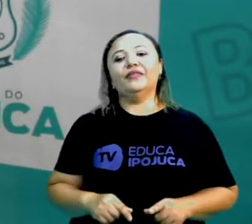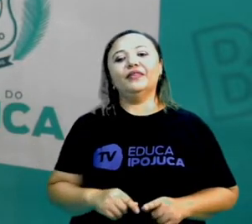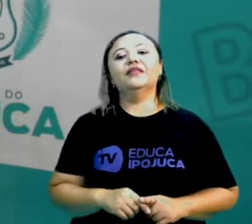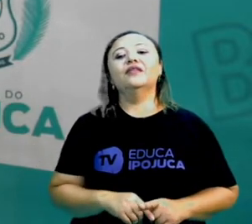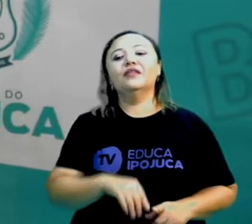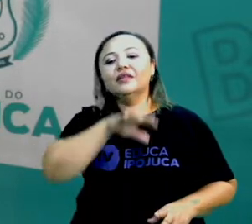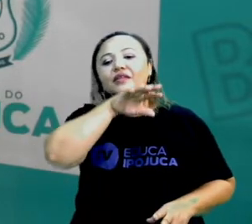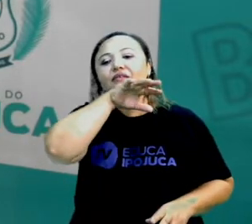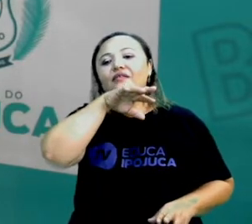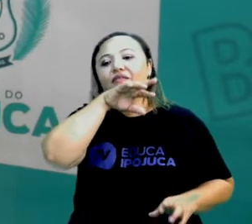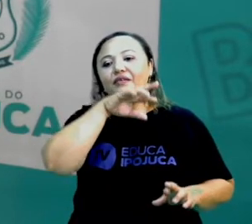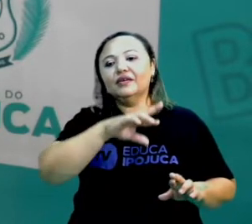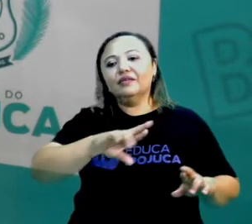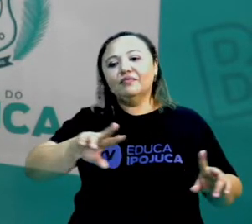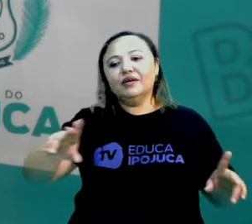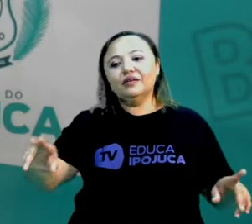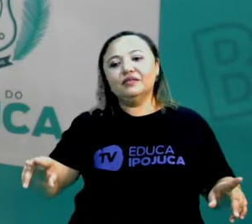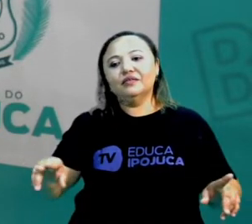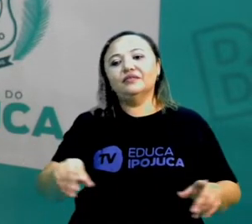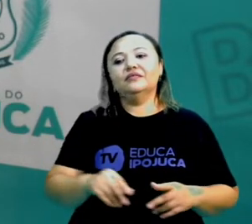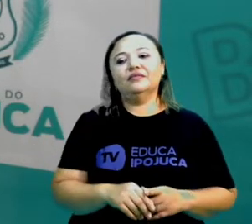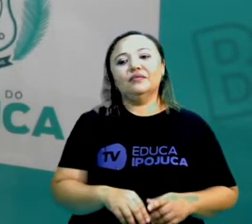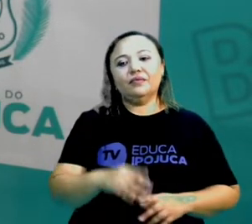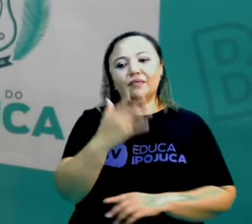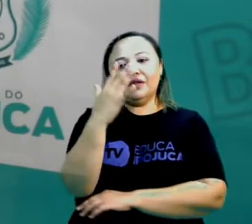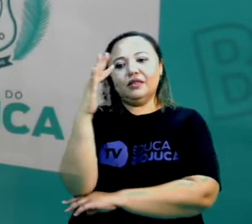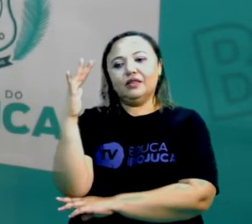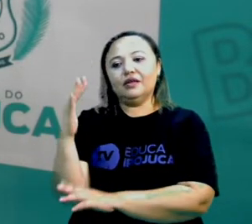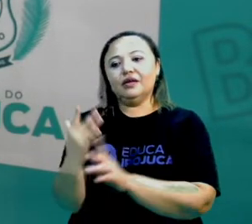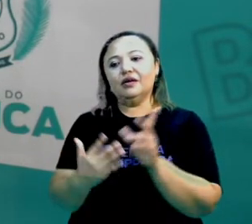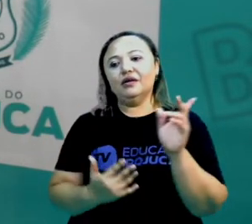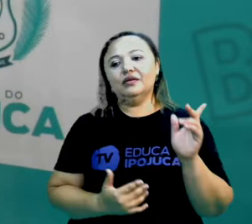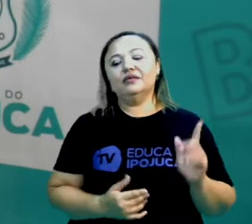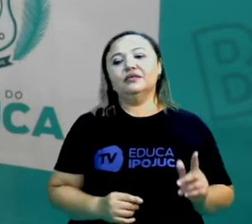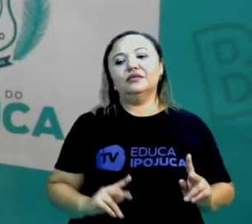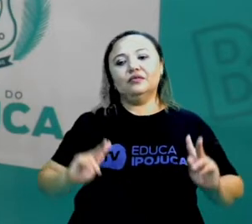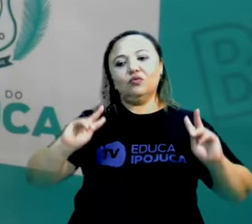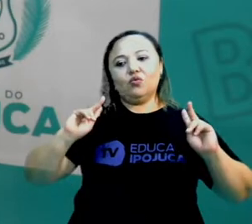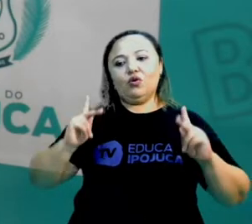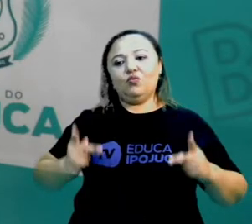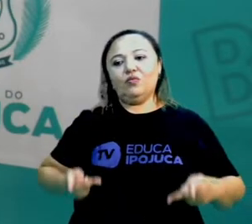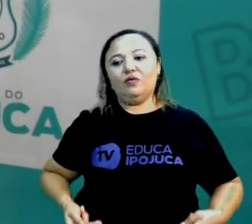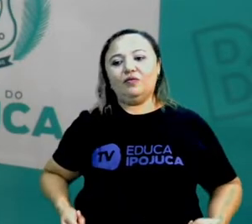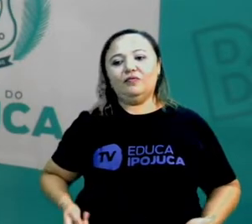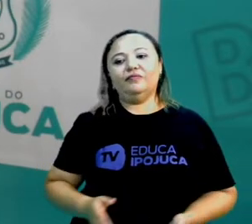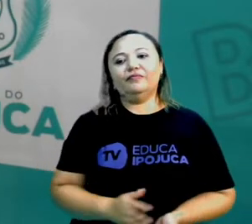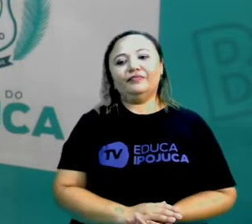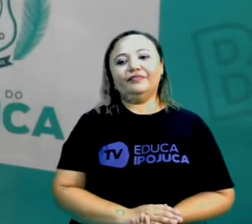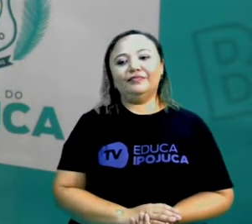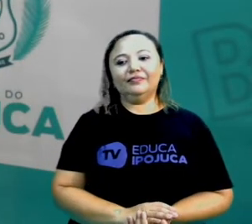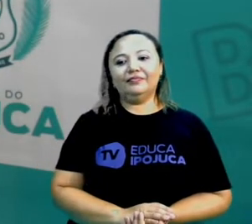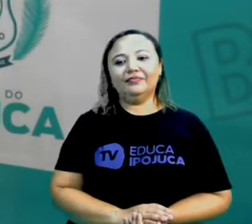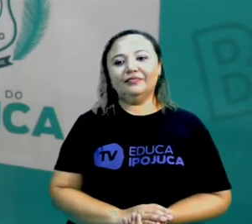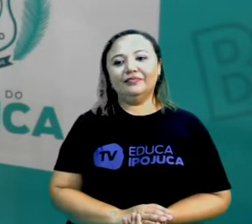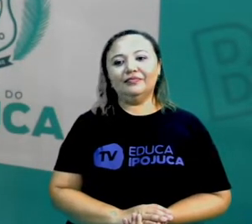seres vivos. Animais, plantas ou até mesmo os seres humanos, tá?